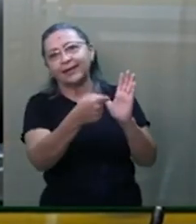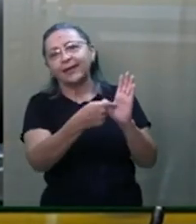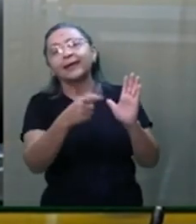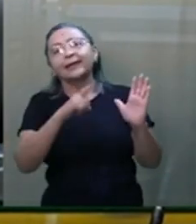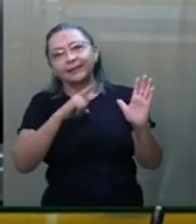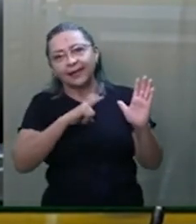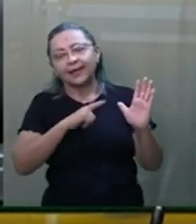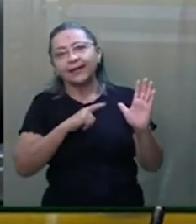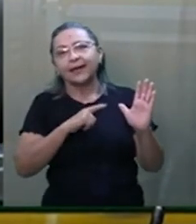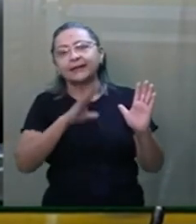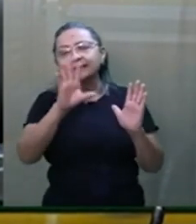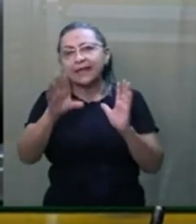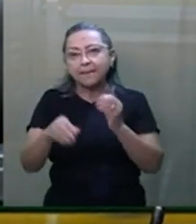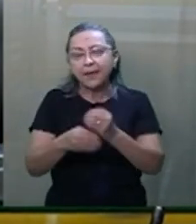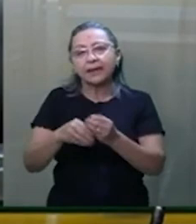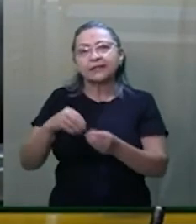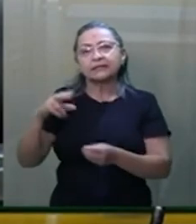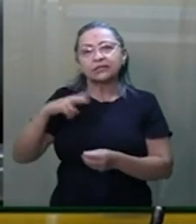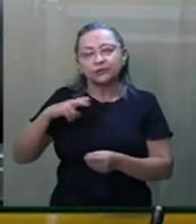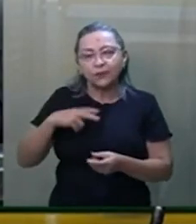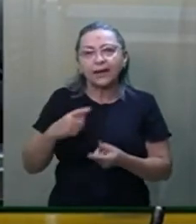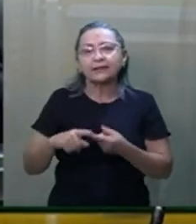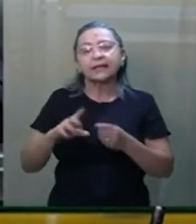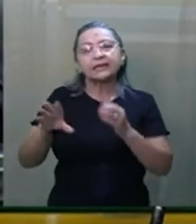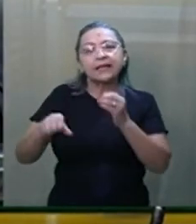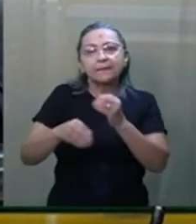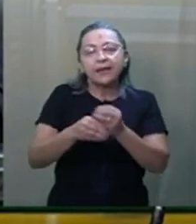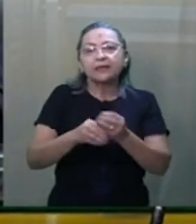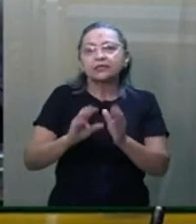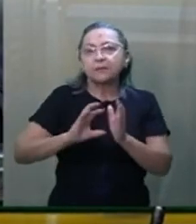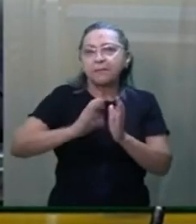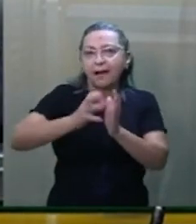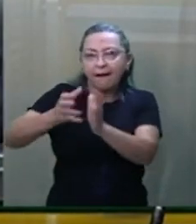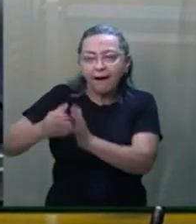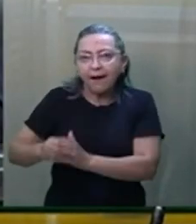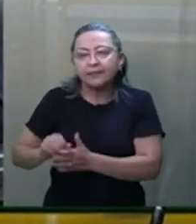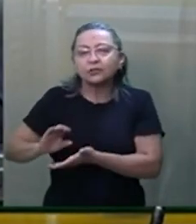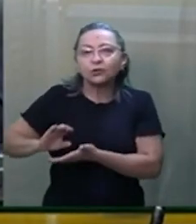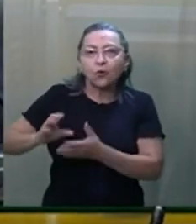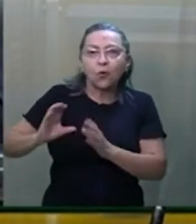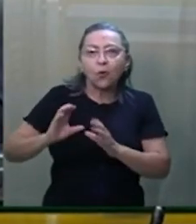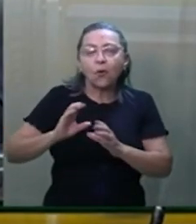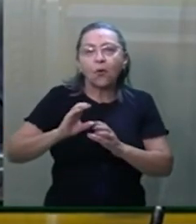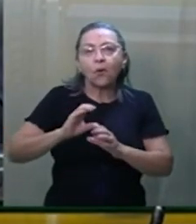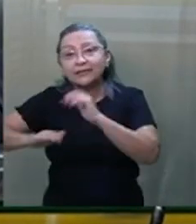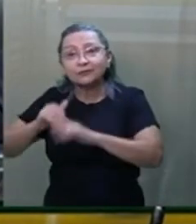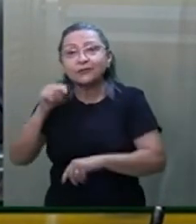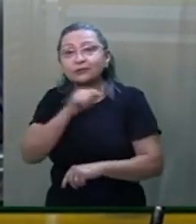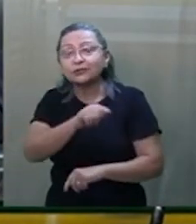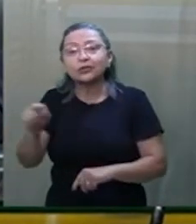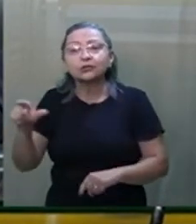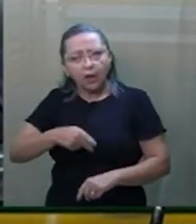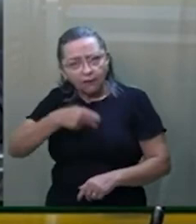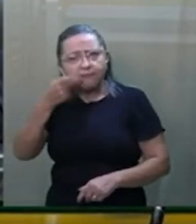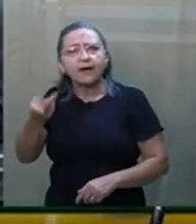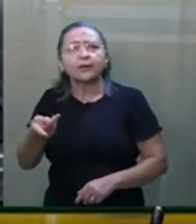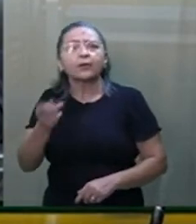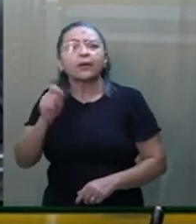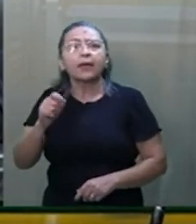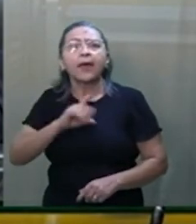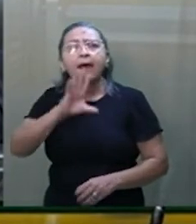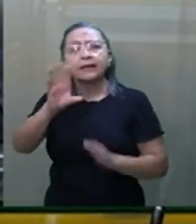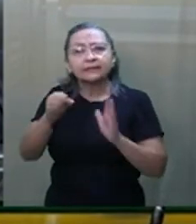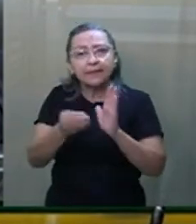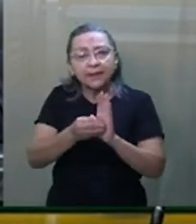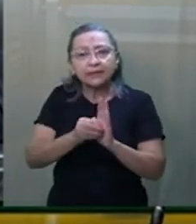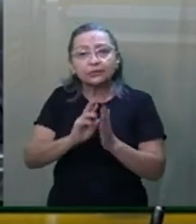haja as emendas individuais, as emendas de bancada, as emendas de comissão, as emendas de relator. Ouso dizer que as emendas